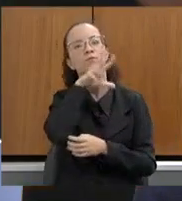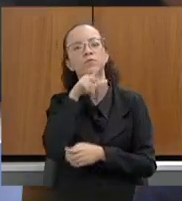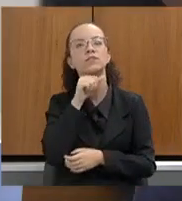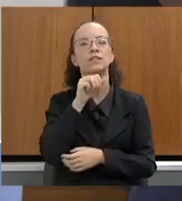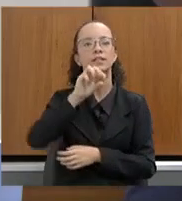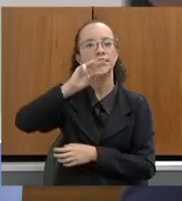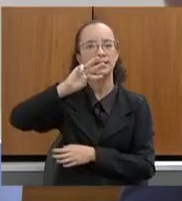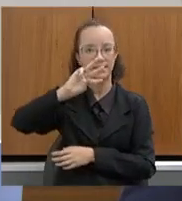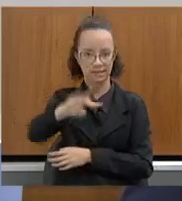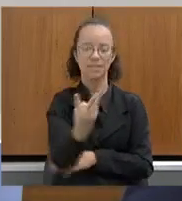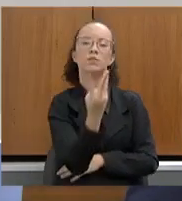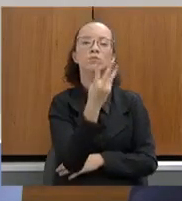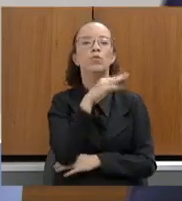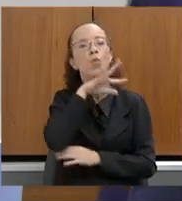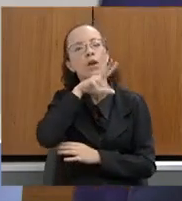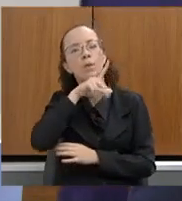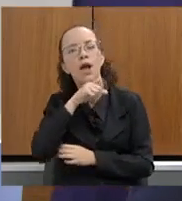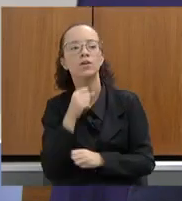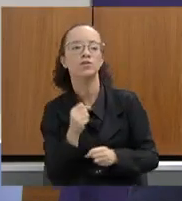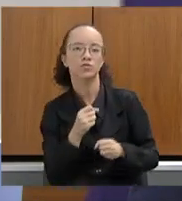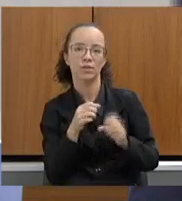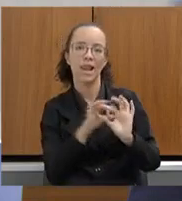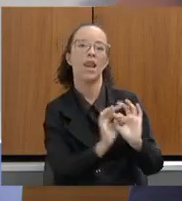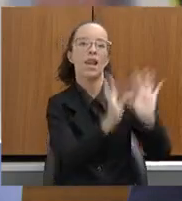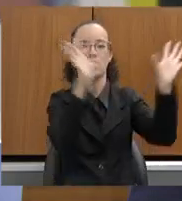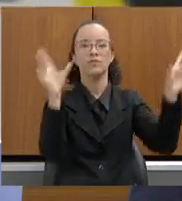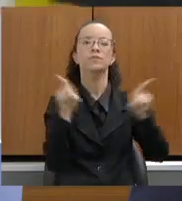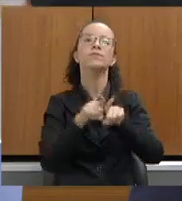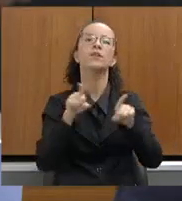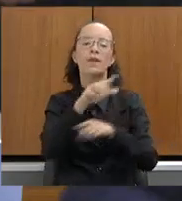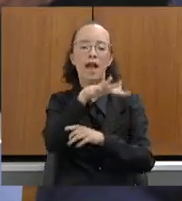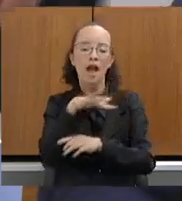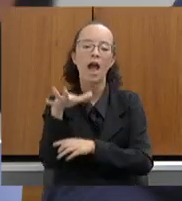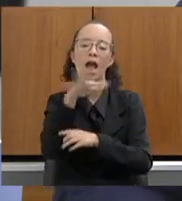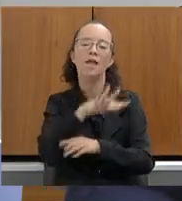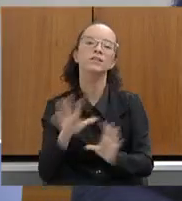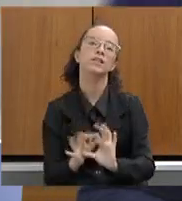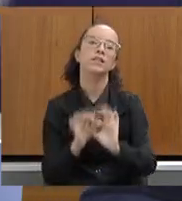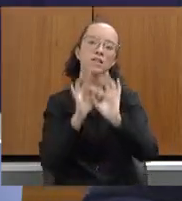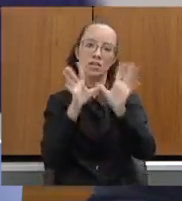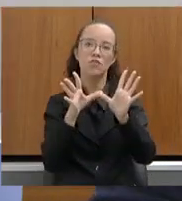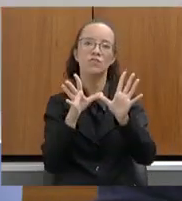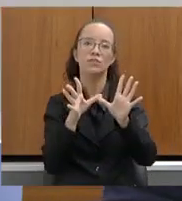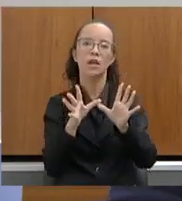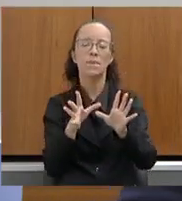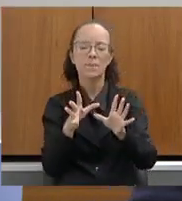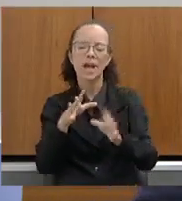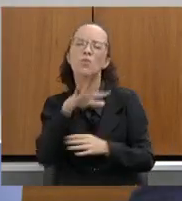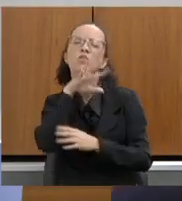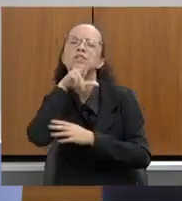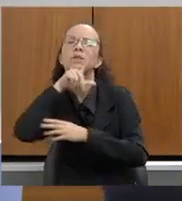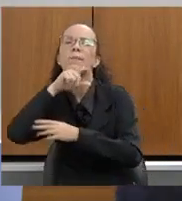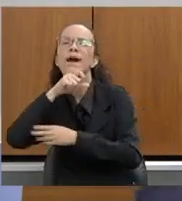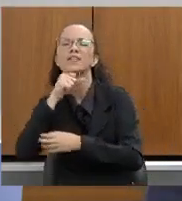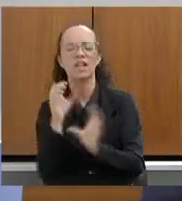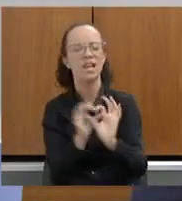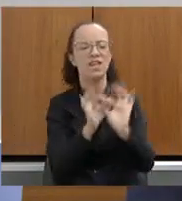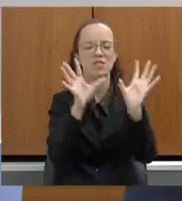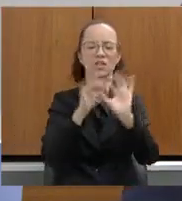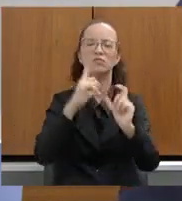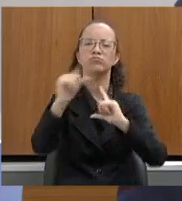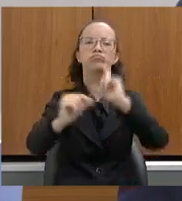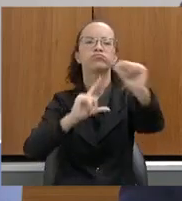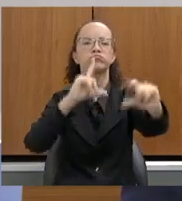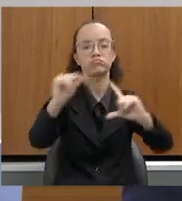mil indivíduos. Cadastramos também novas áreas de soltura para que possamos reintroduzir esses animais após os cuidados